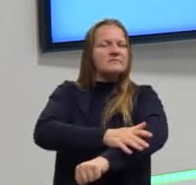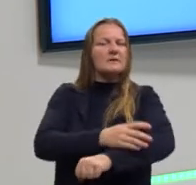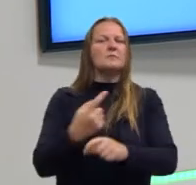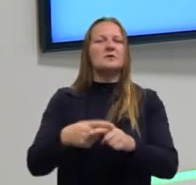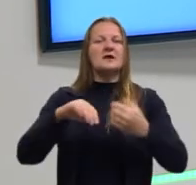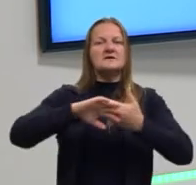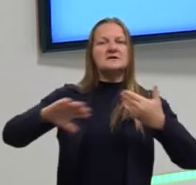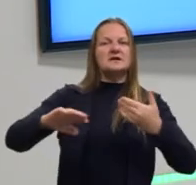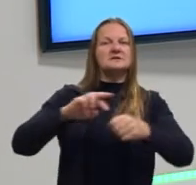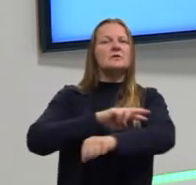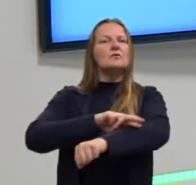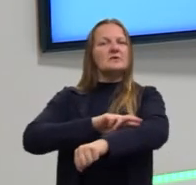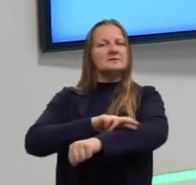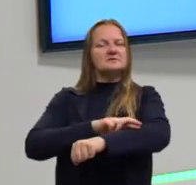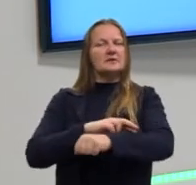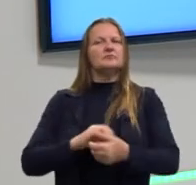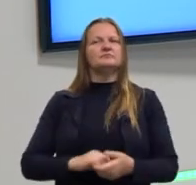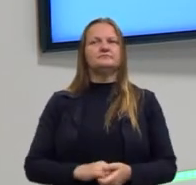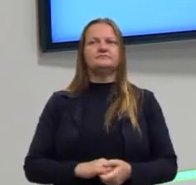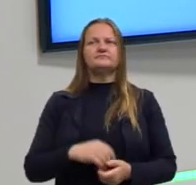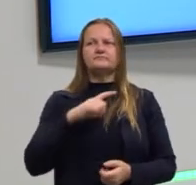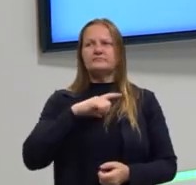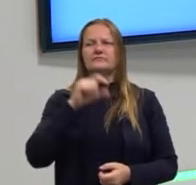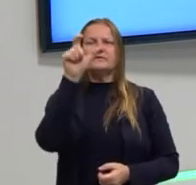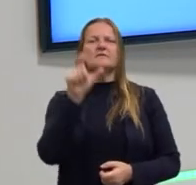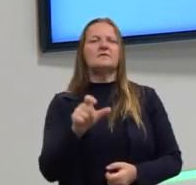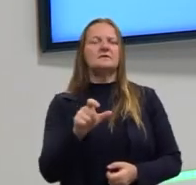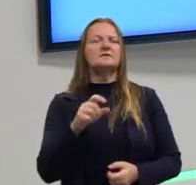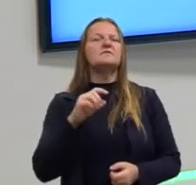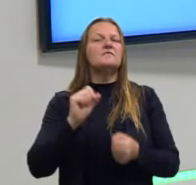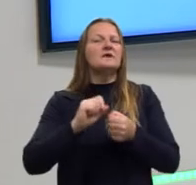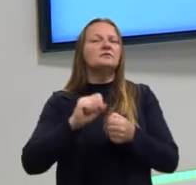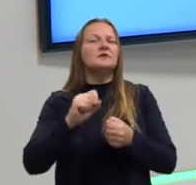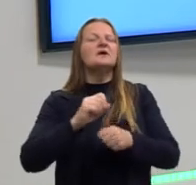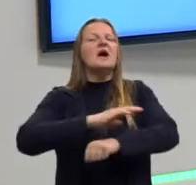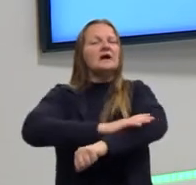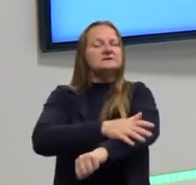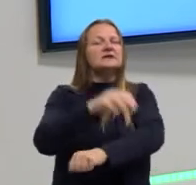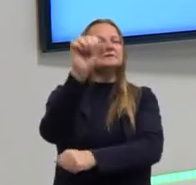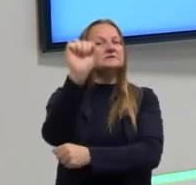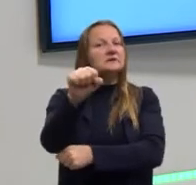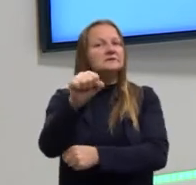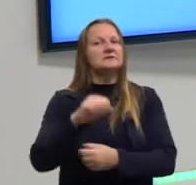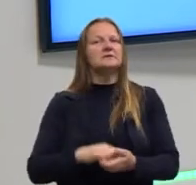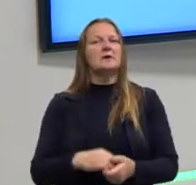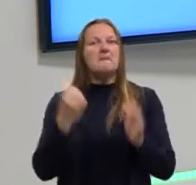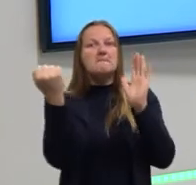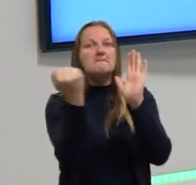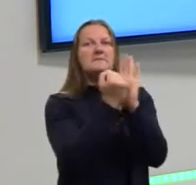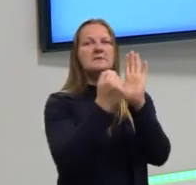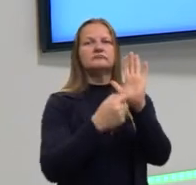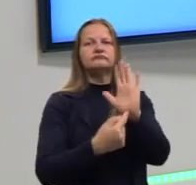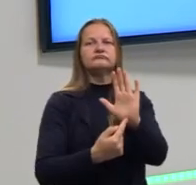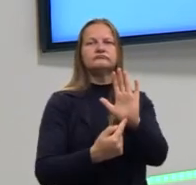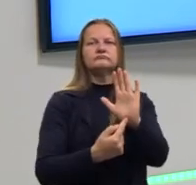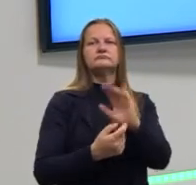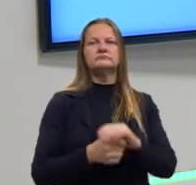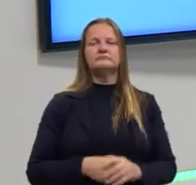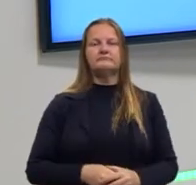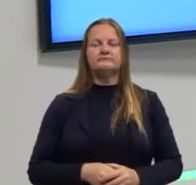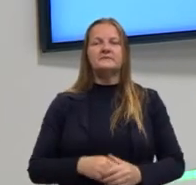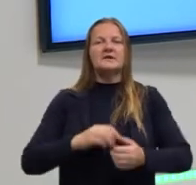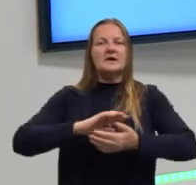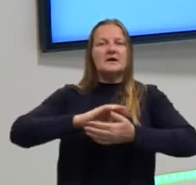segregação racial, por exemplo. Então, quem faz blackface é racista? Sim, a gente precisa marcar isso aqui. Essa